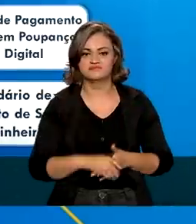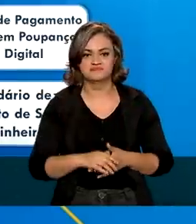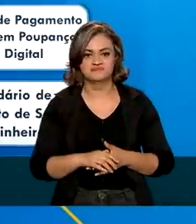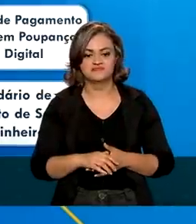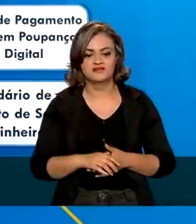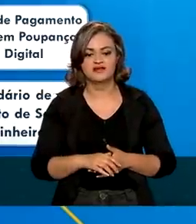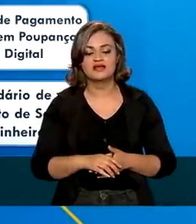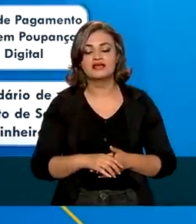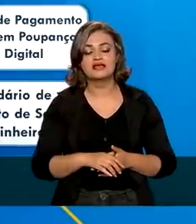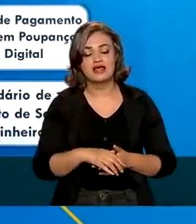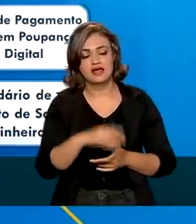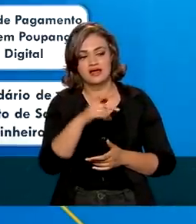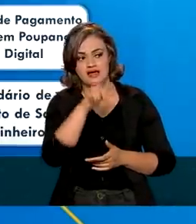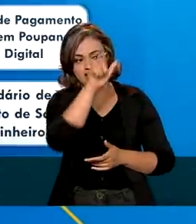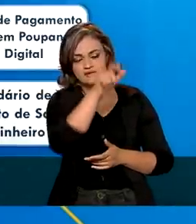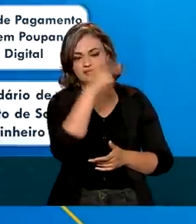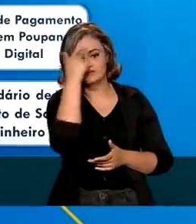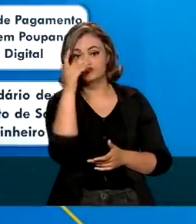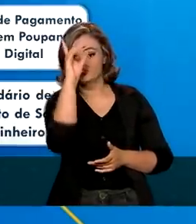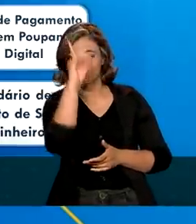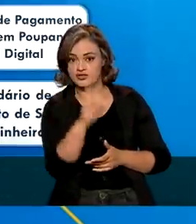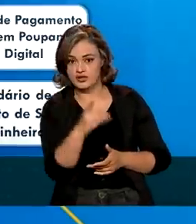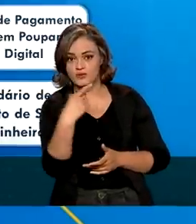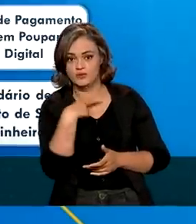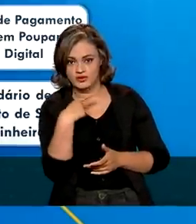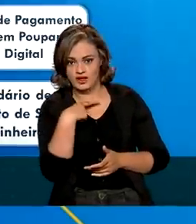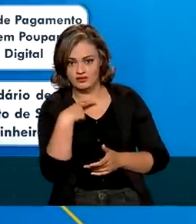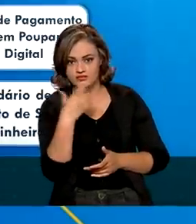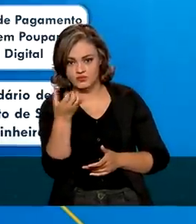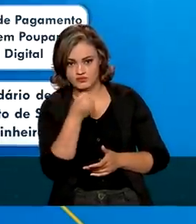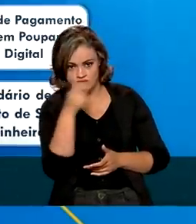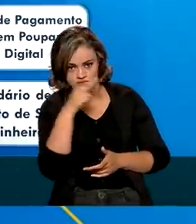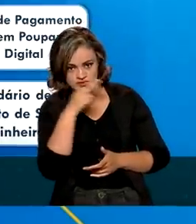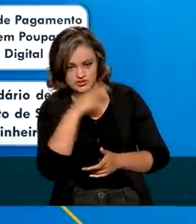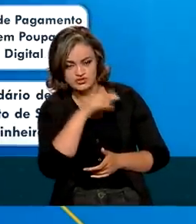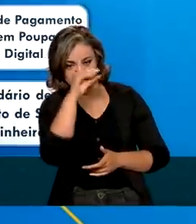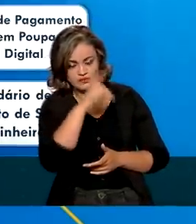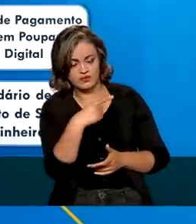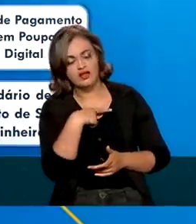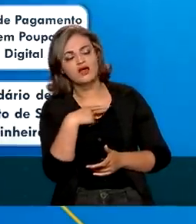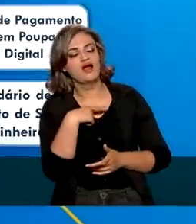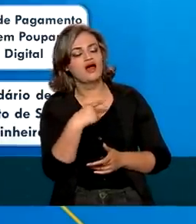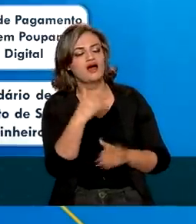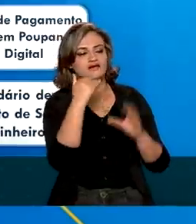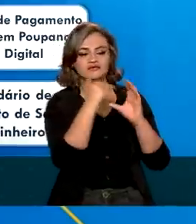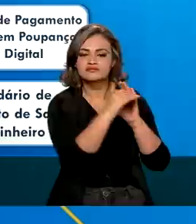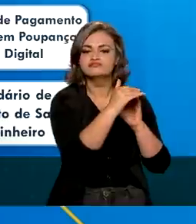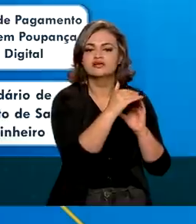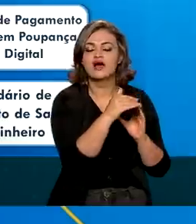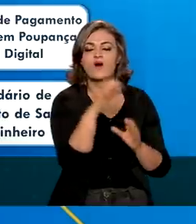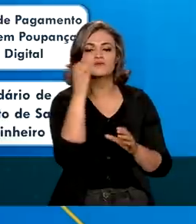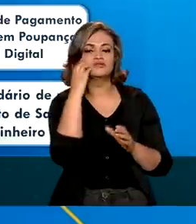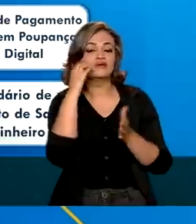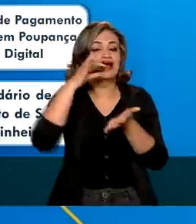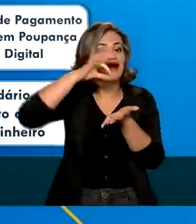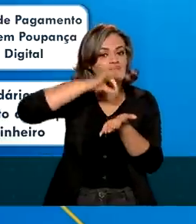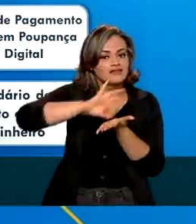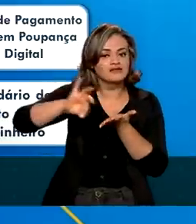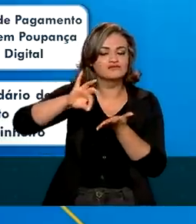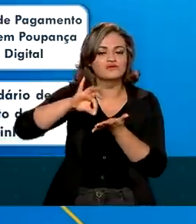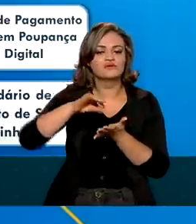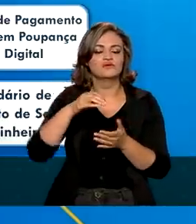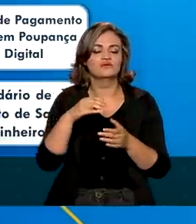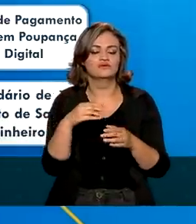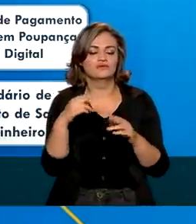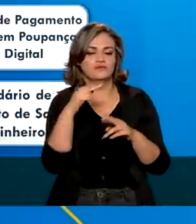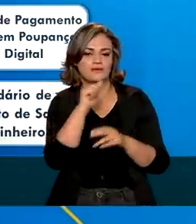receber é o cliente beneficiário do auxílio emergencial. Quem tem o celular cadastrado no